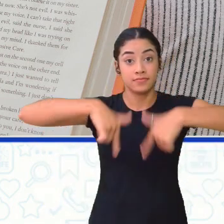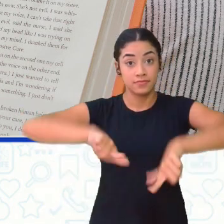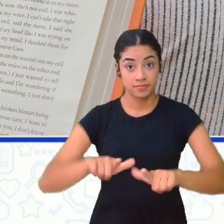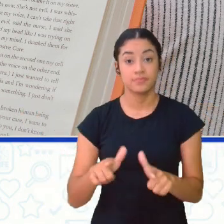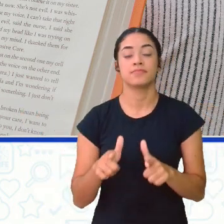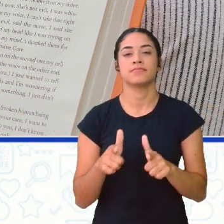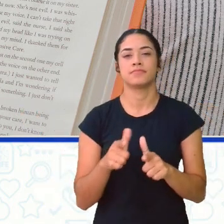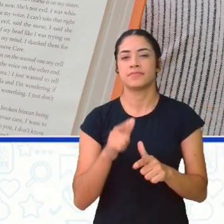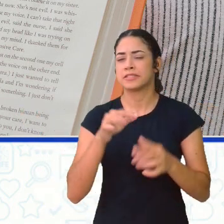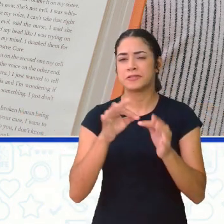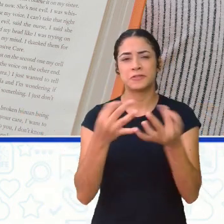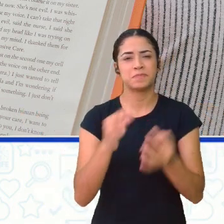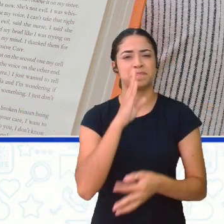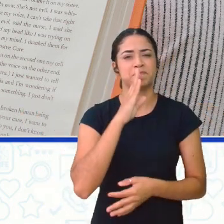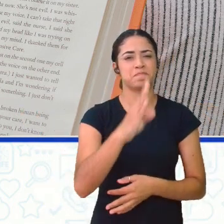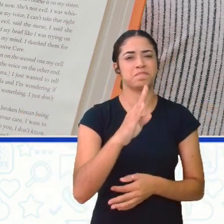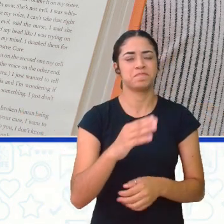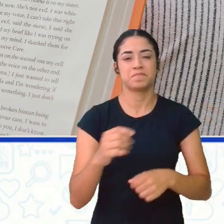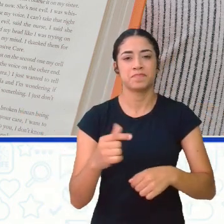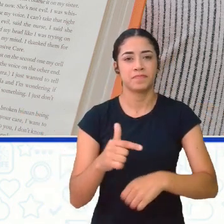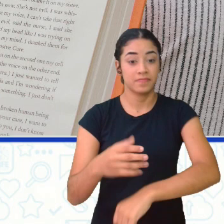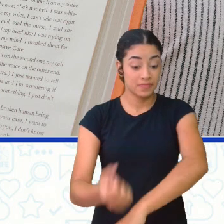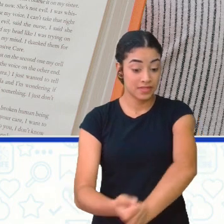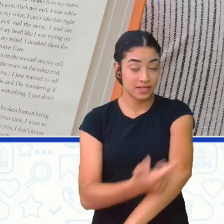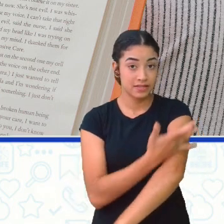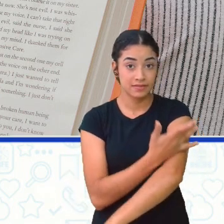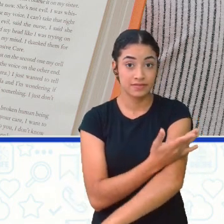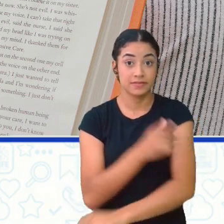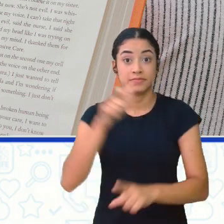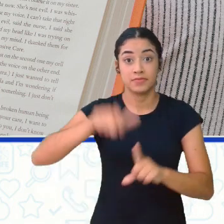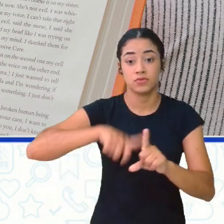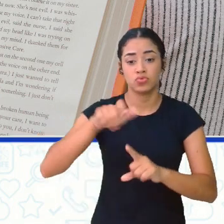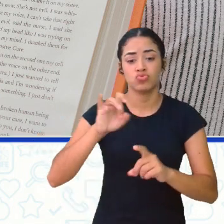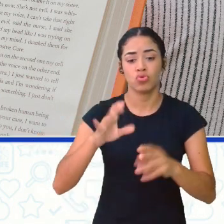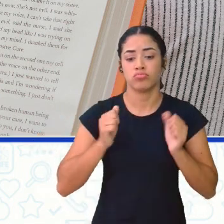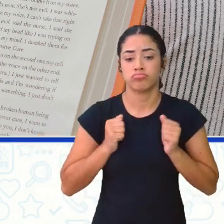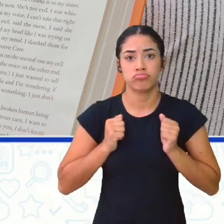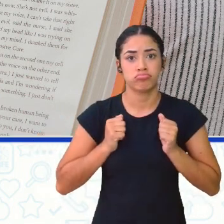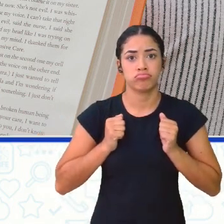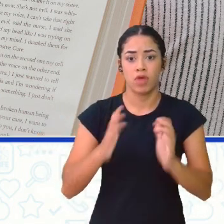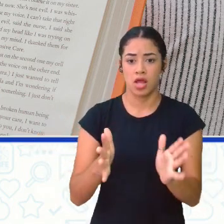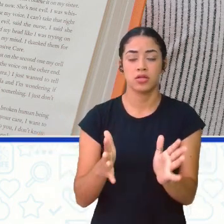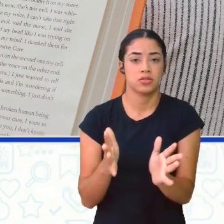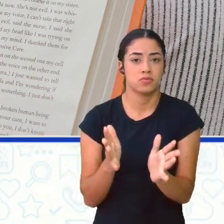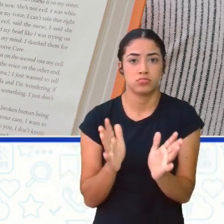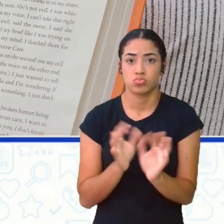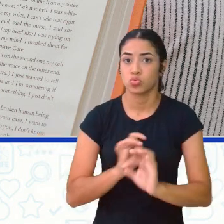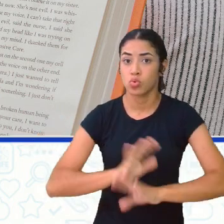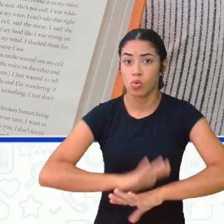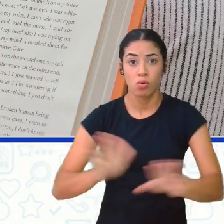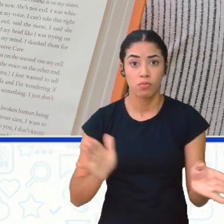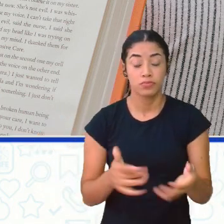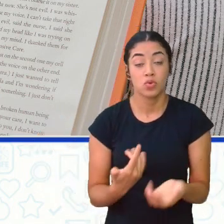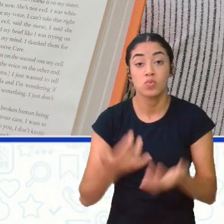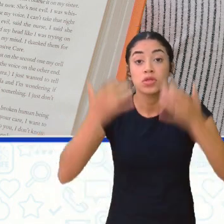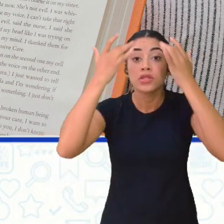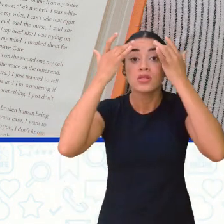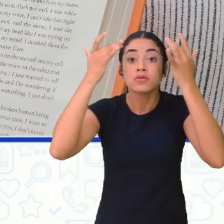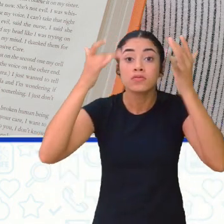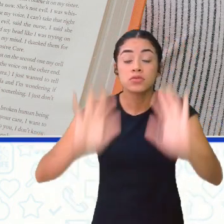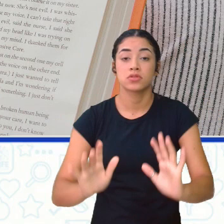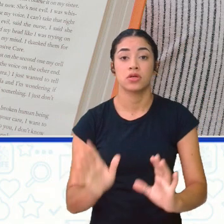direta Não acesso As emoções Das personagens Apenas suas reações Às ações Então eu não sei